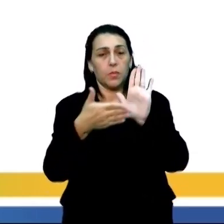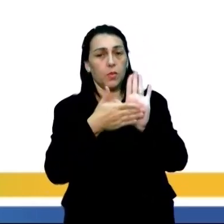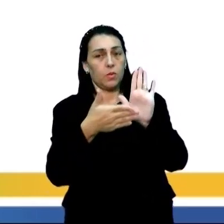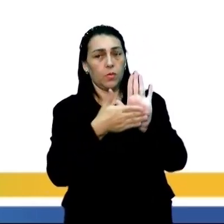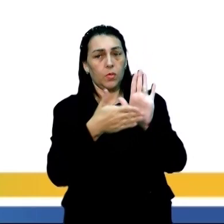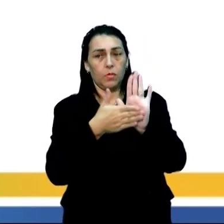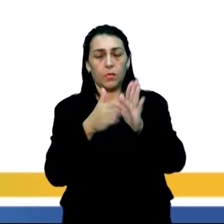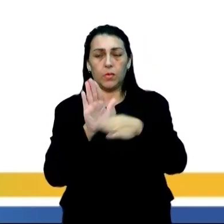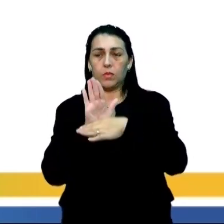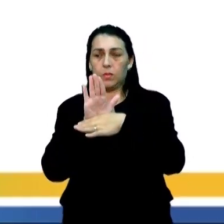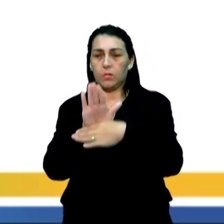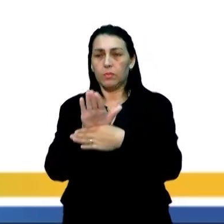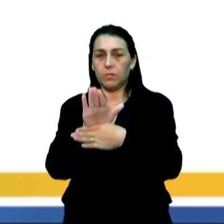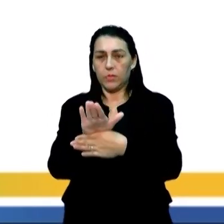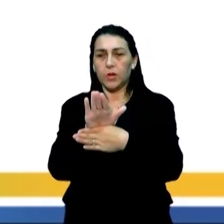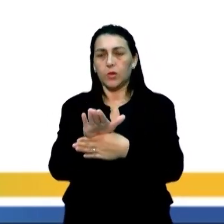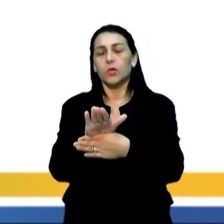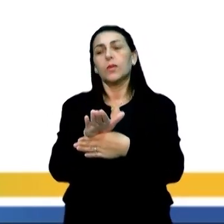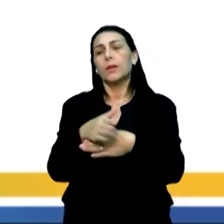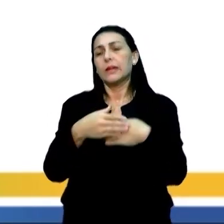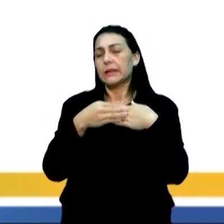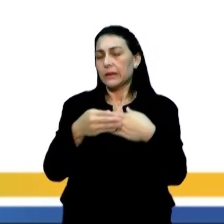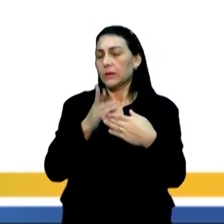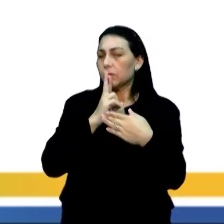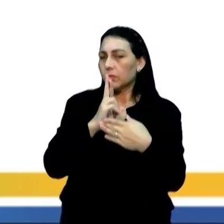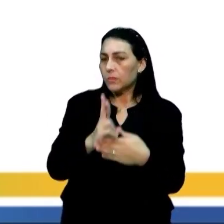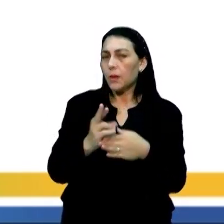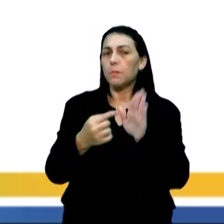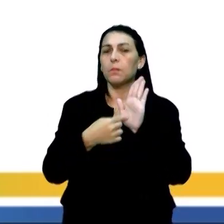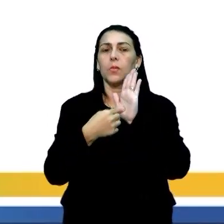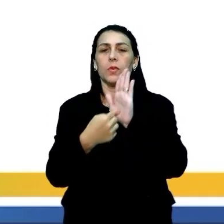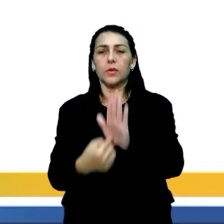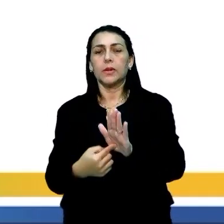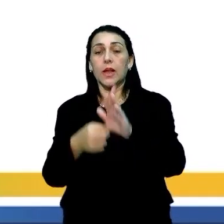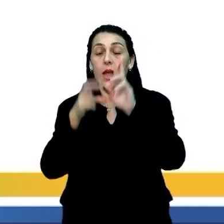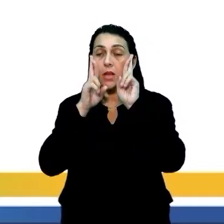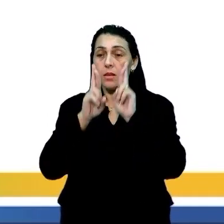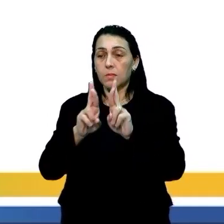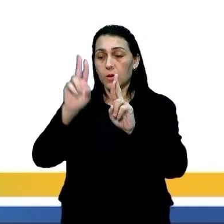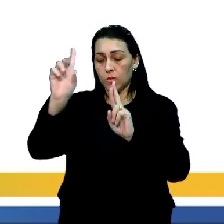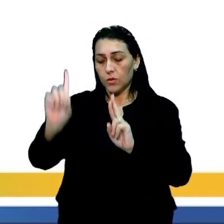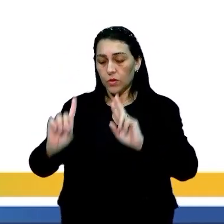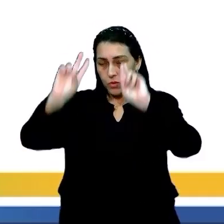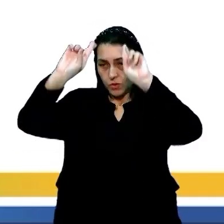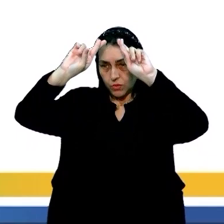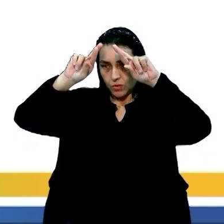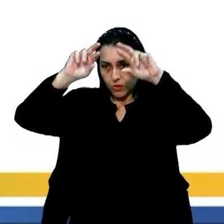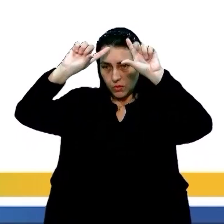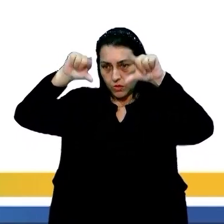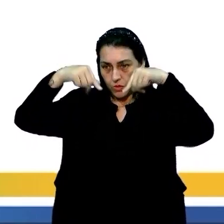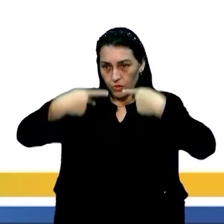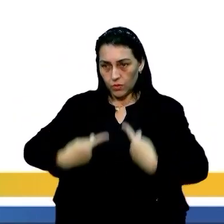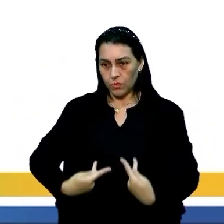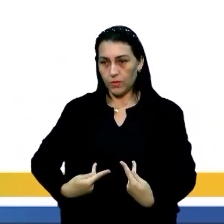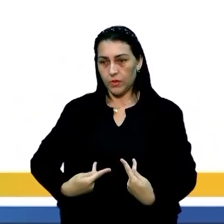de intervenção para o problema apresentado, respeitando os direitos humanos.